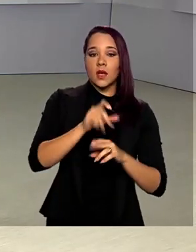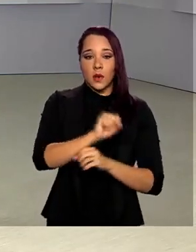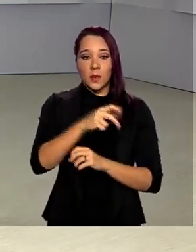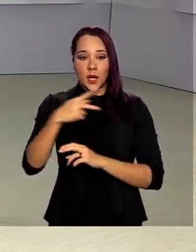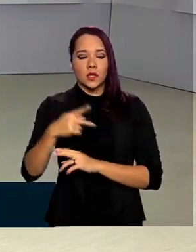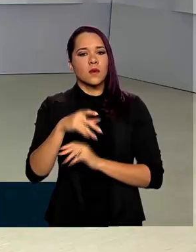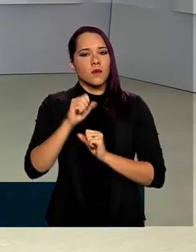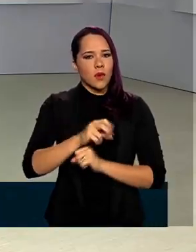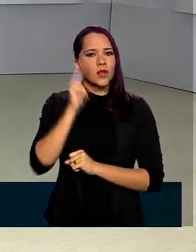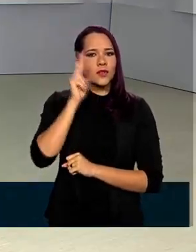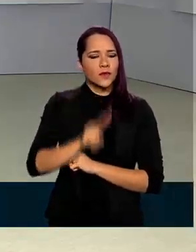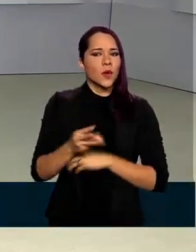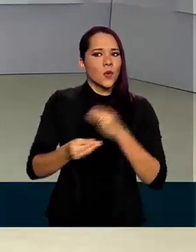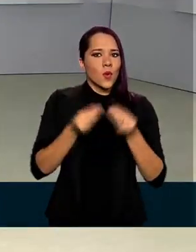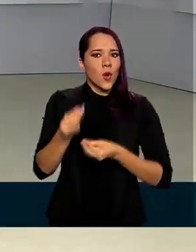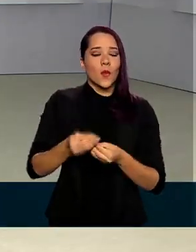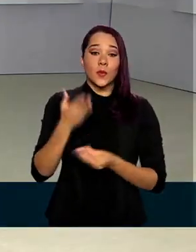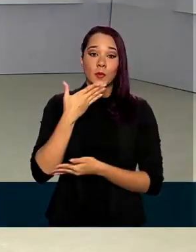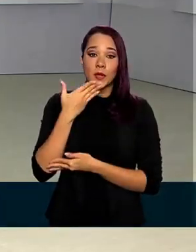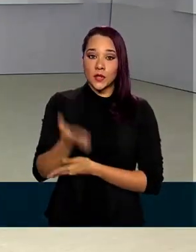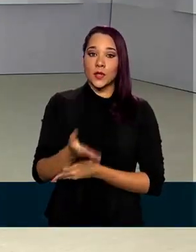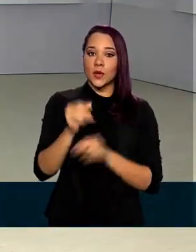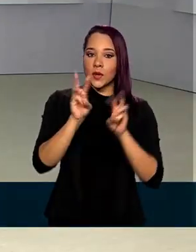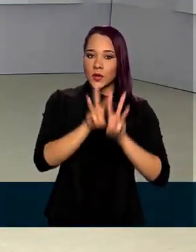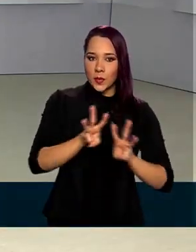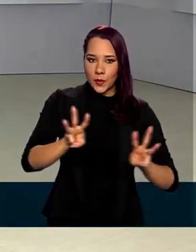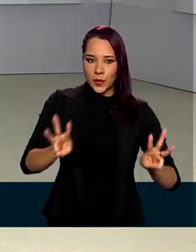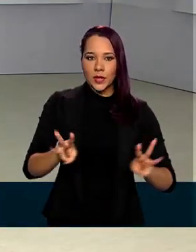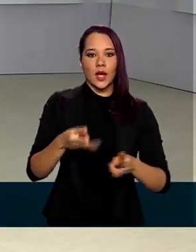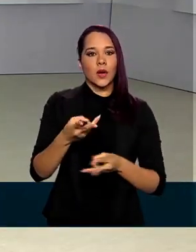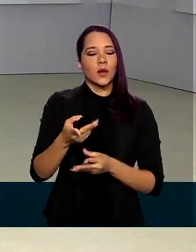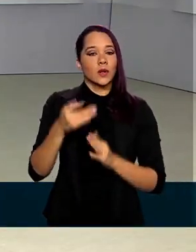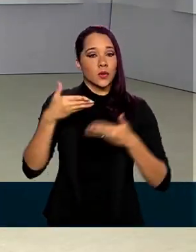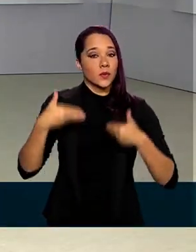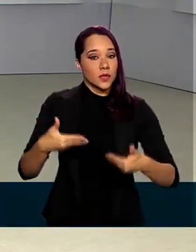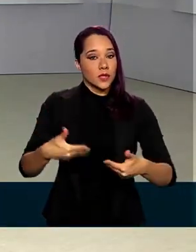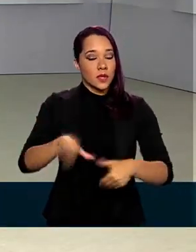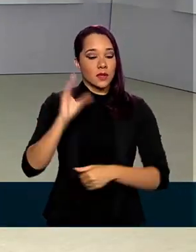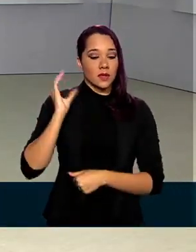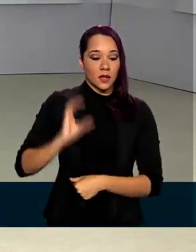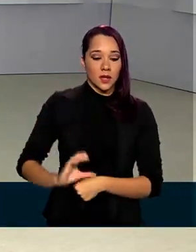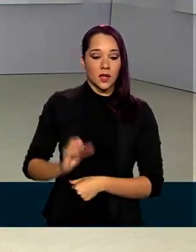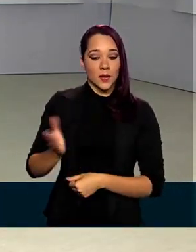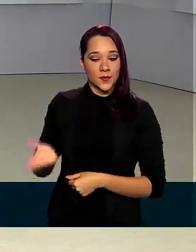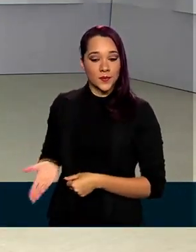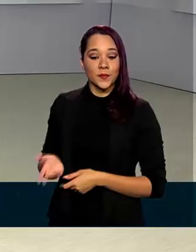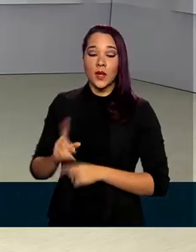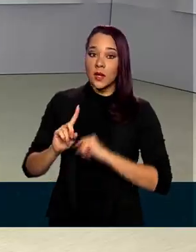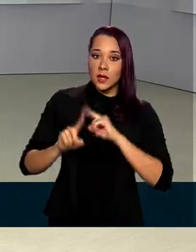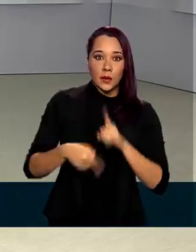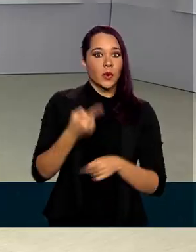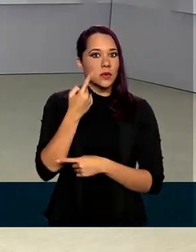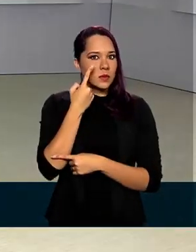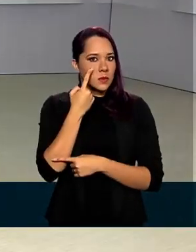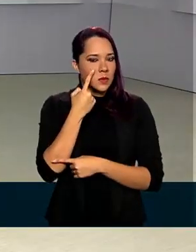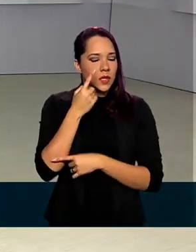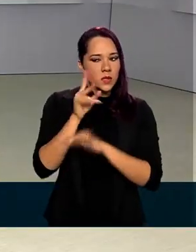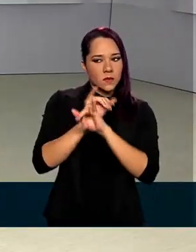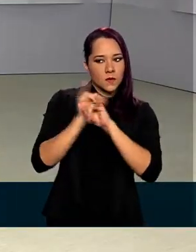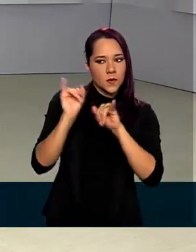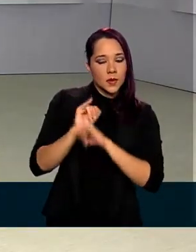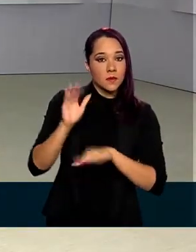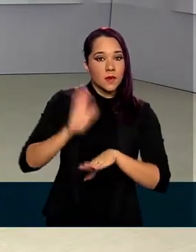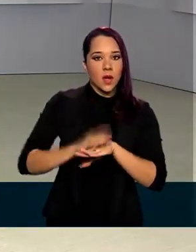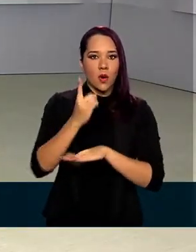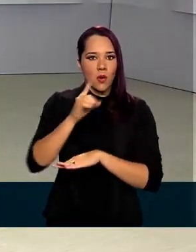pode conferir a situação dos requerimentos no portal de consultas do Ministério da Cidadania. Após a confirmação dos dados de